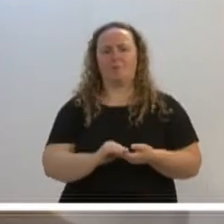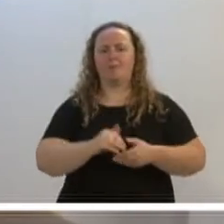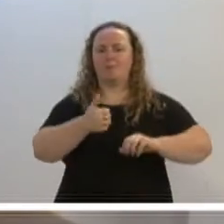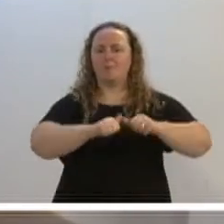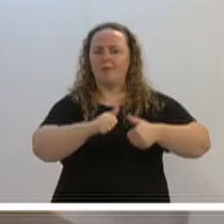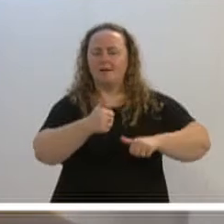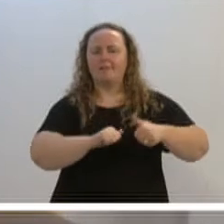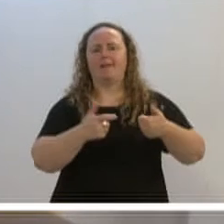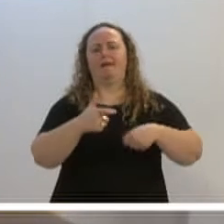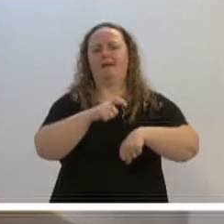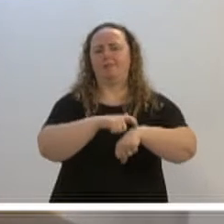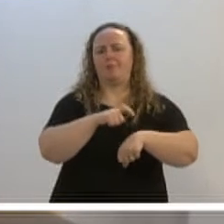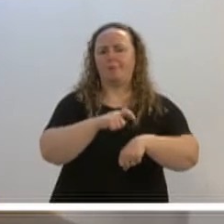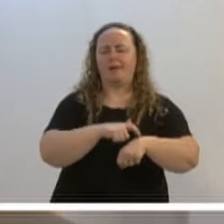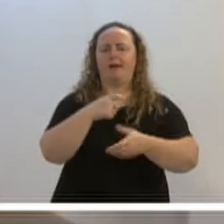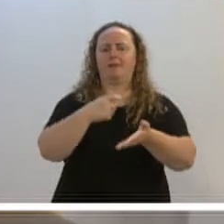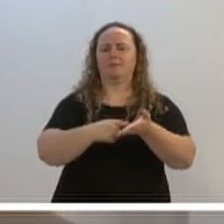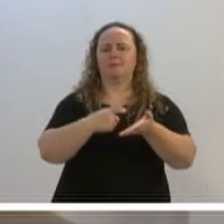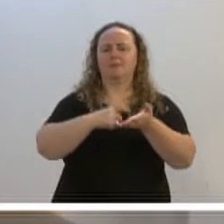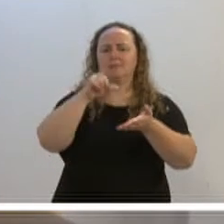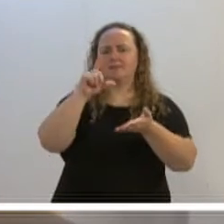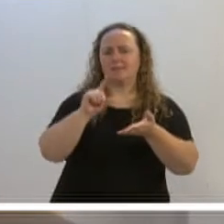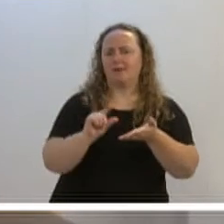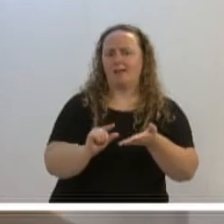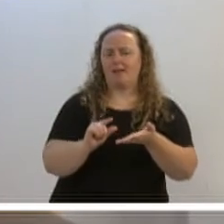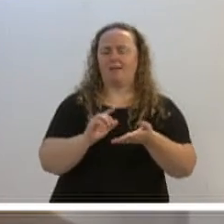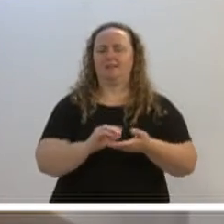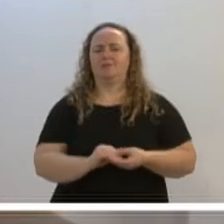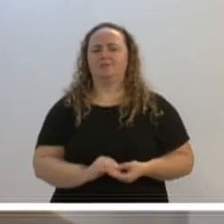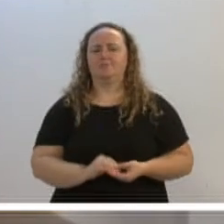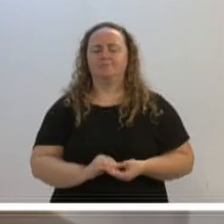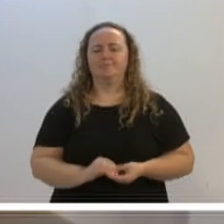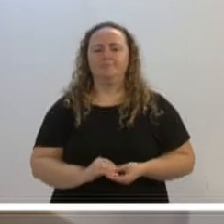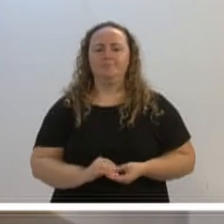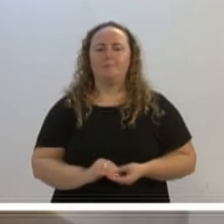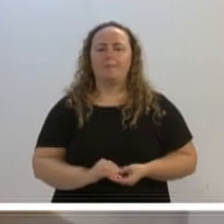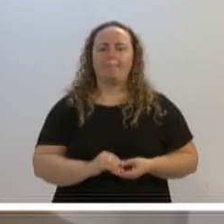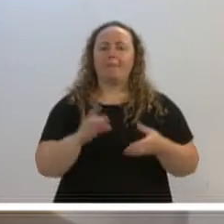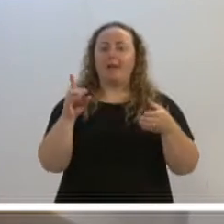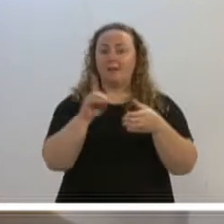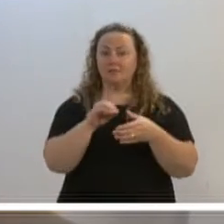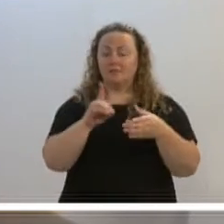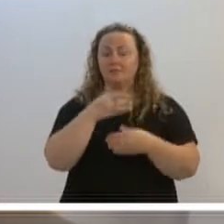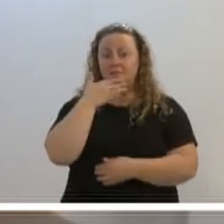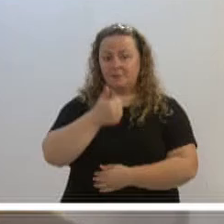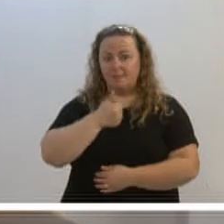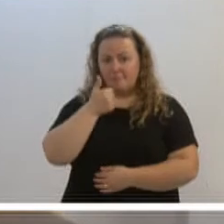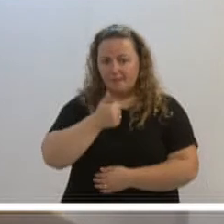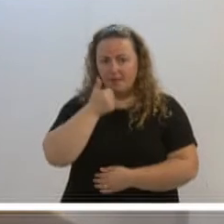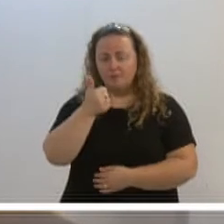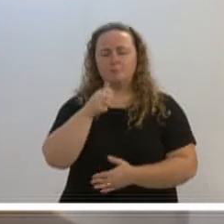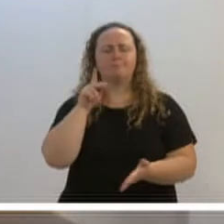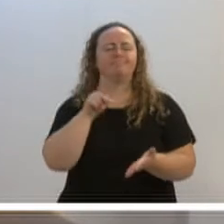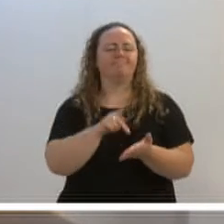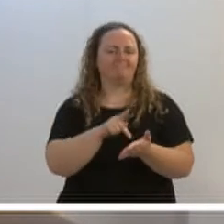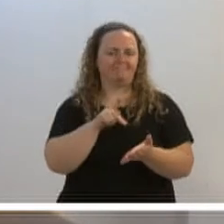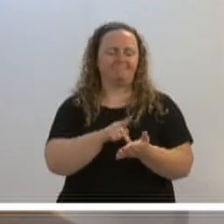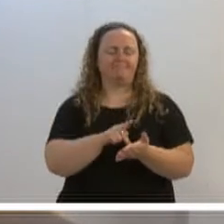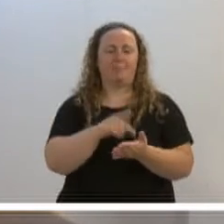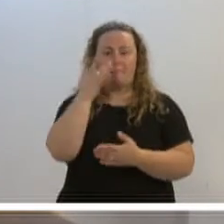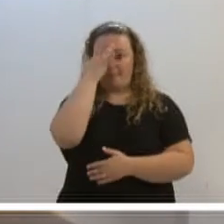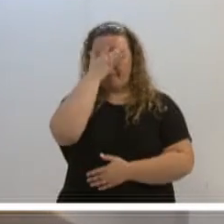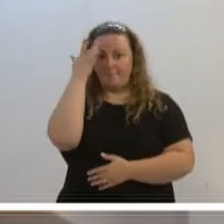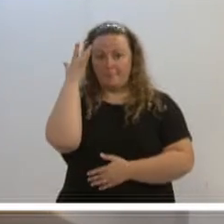melhores horários, tarifa reduzida, com um atendimento melhor, nós não temos, não tenha dúvida, nós vamos ter, sim,